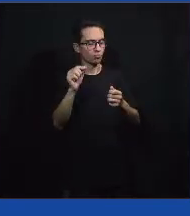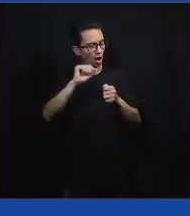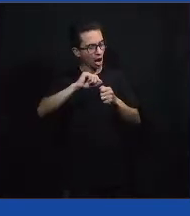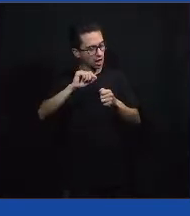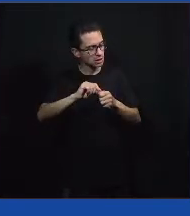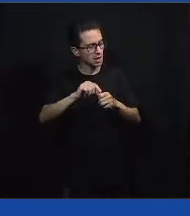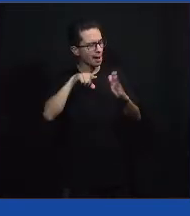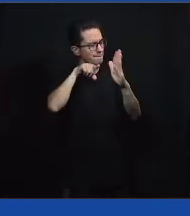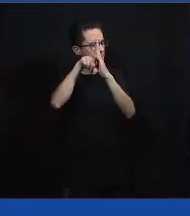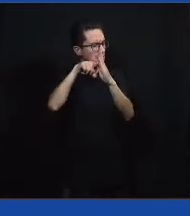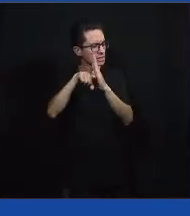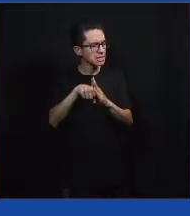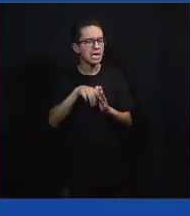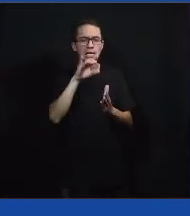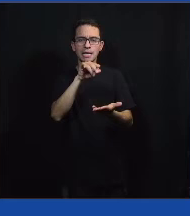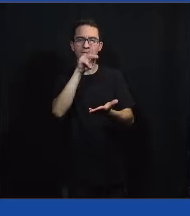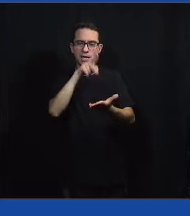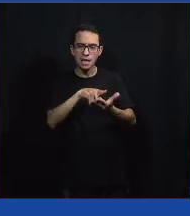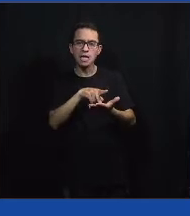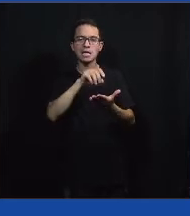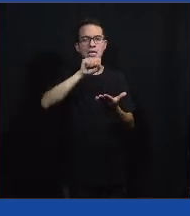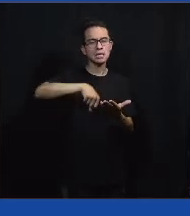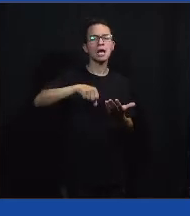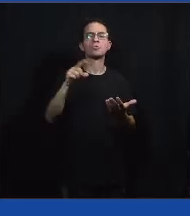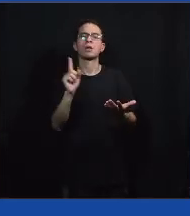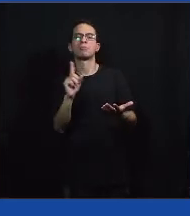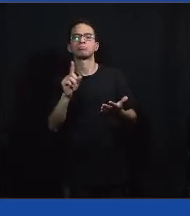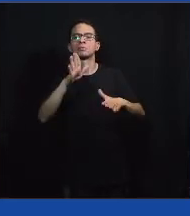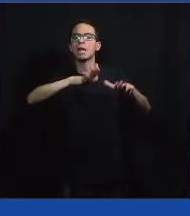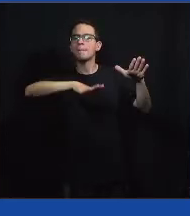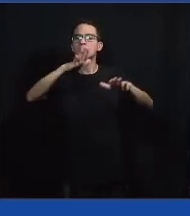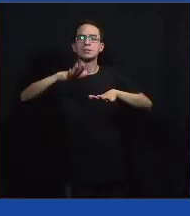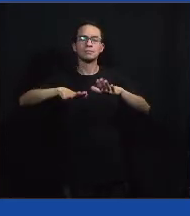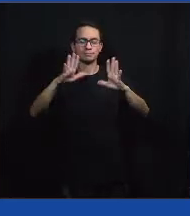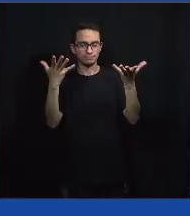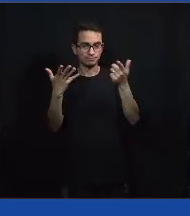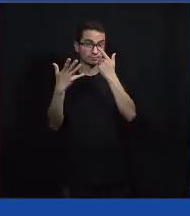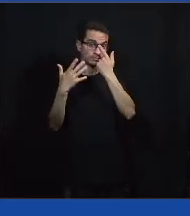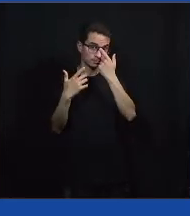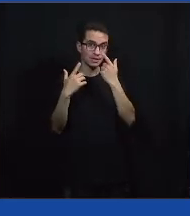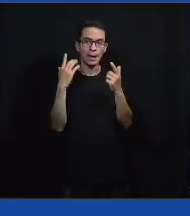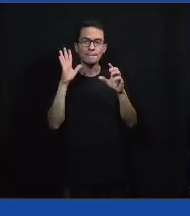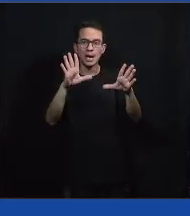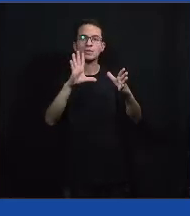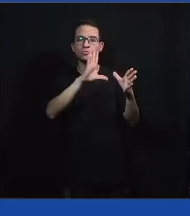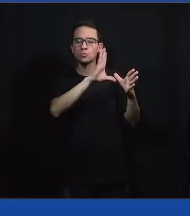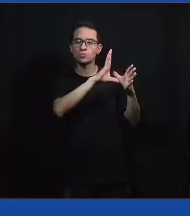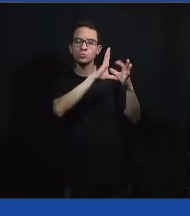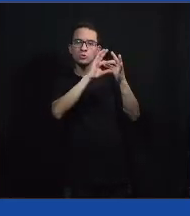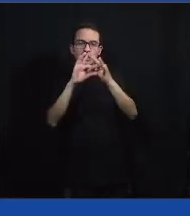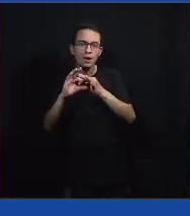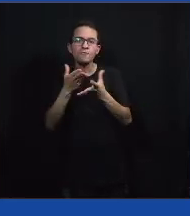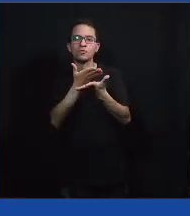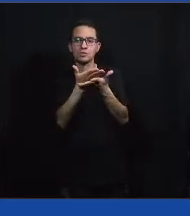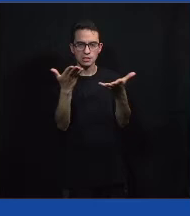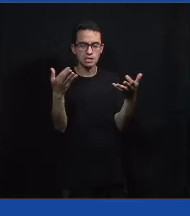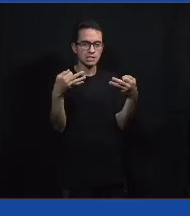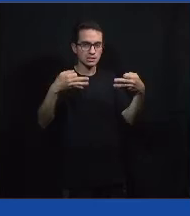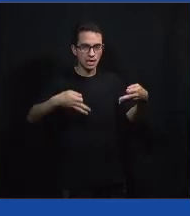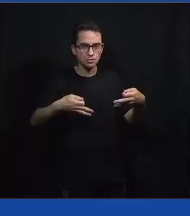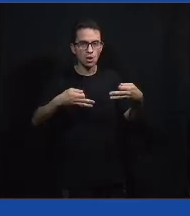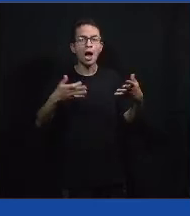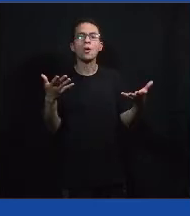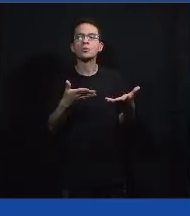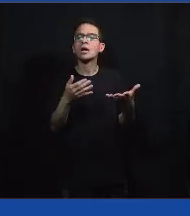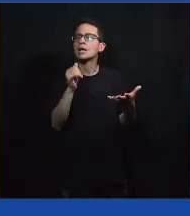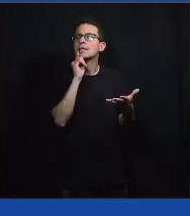pesquisa, então, se realmente houve movimentos ou não, a gente vai um pouquinho mais a fundo. Mas só para contextualizar vocês. E agora, falando um pouquinho de atores do